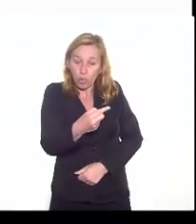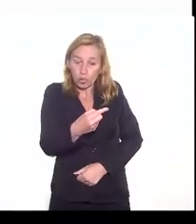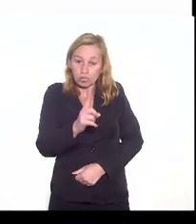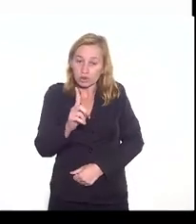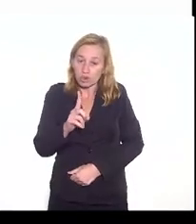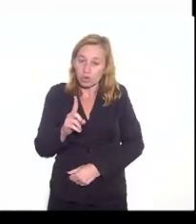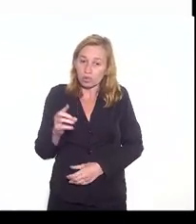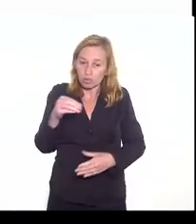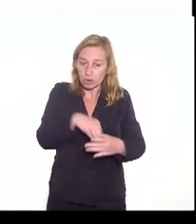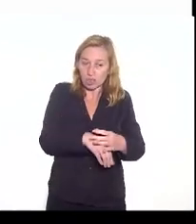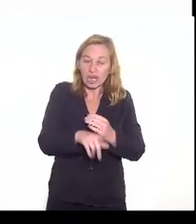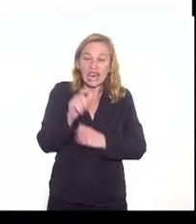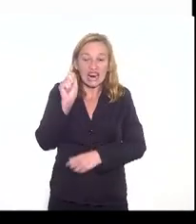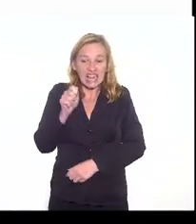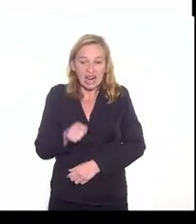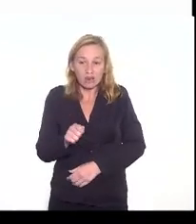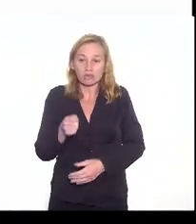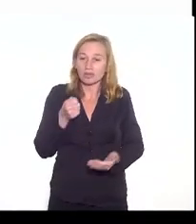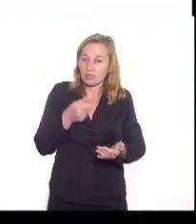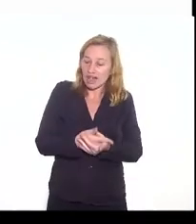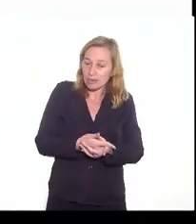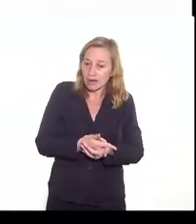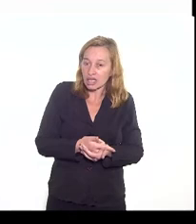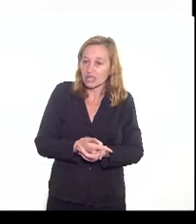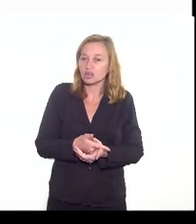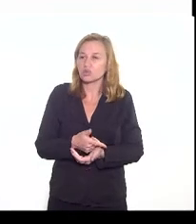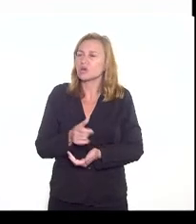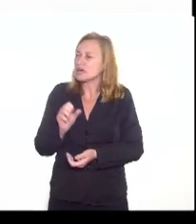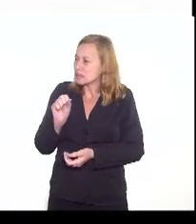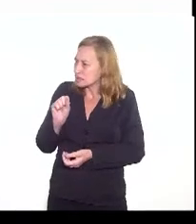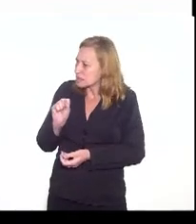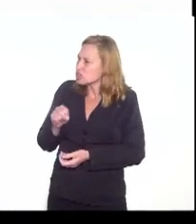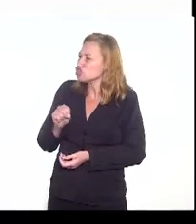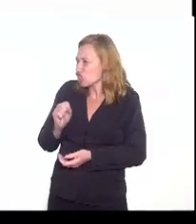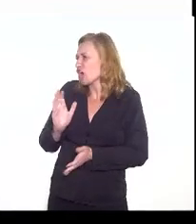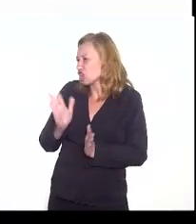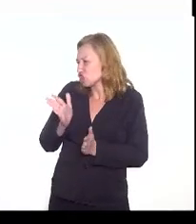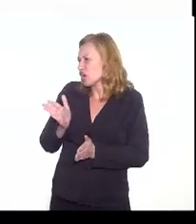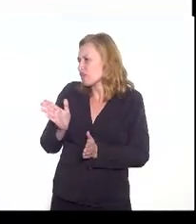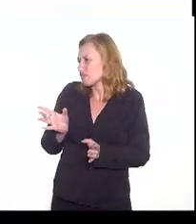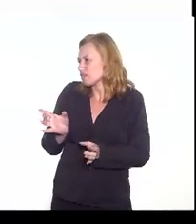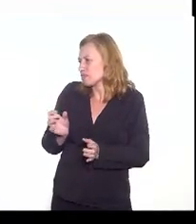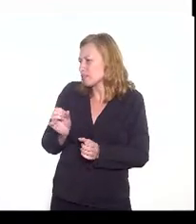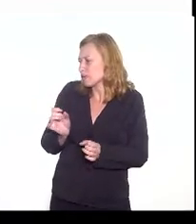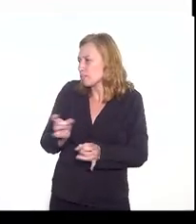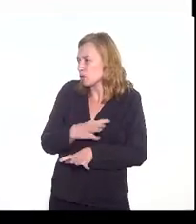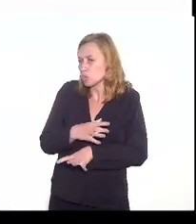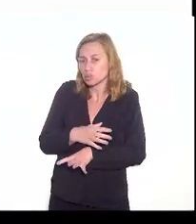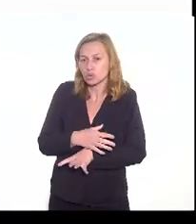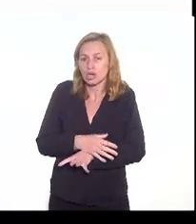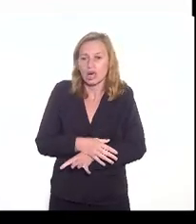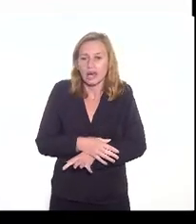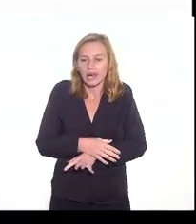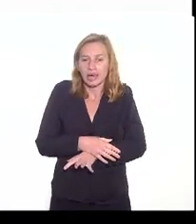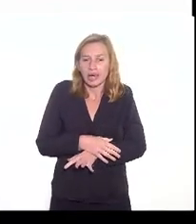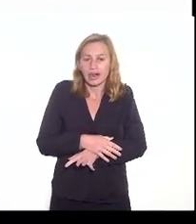outros... Leilão de pagamento, a gente já fez, inclusive tem a...